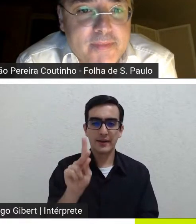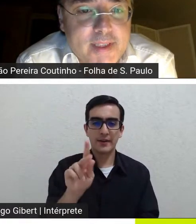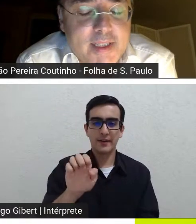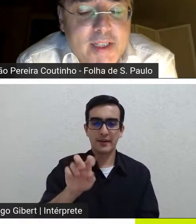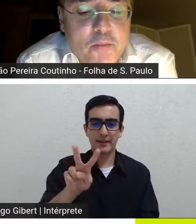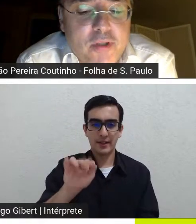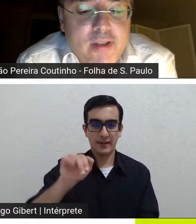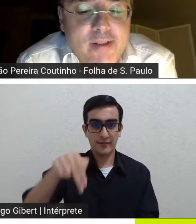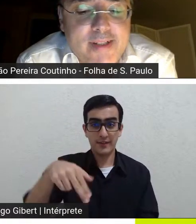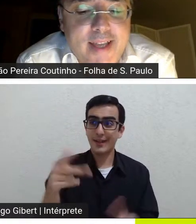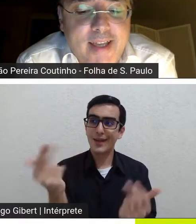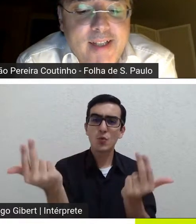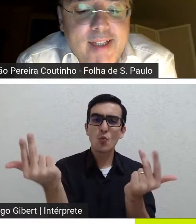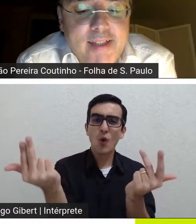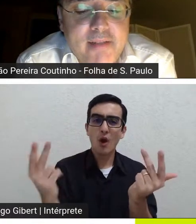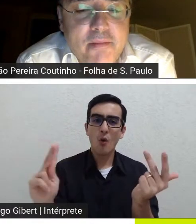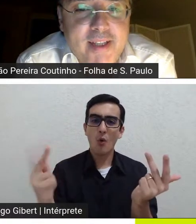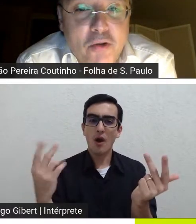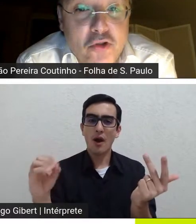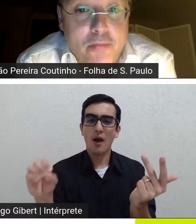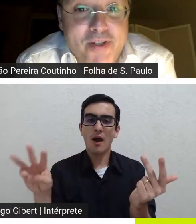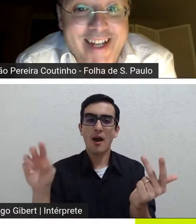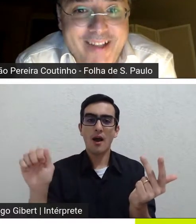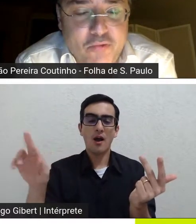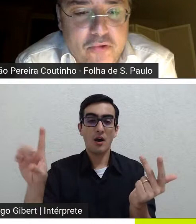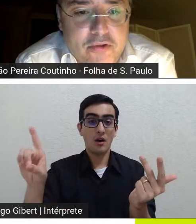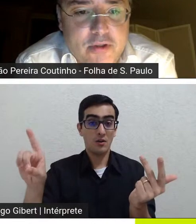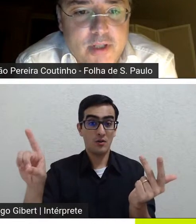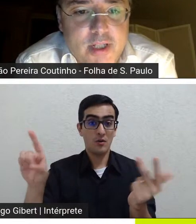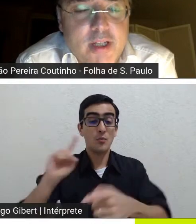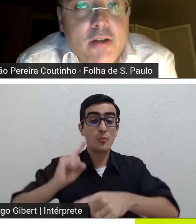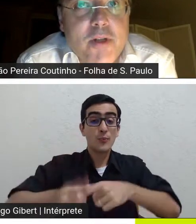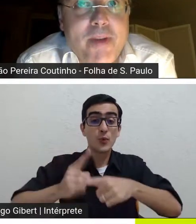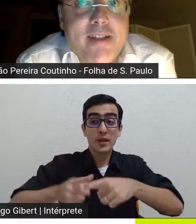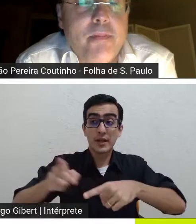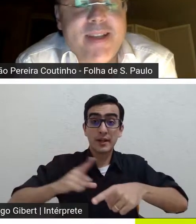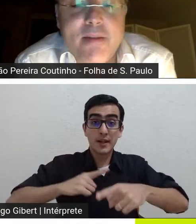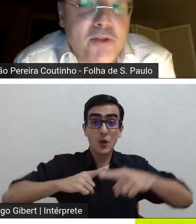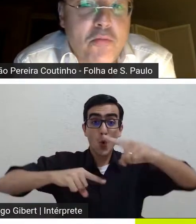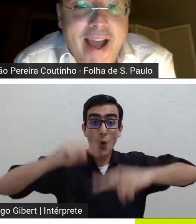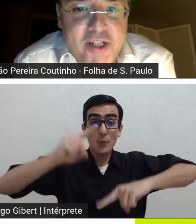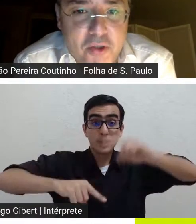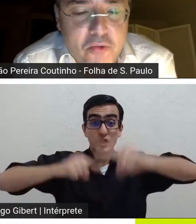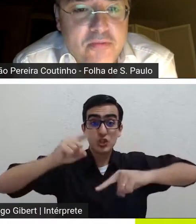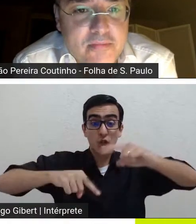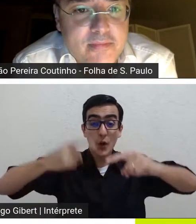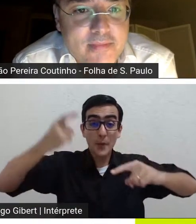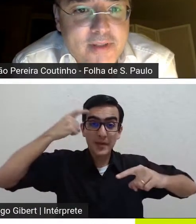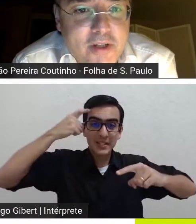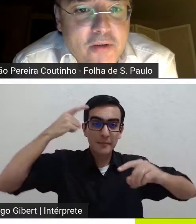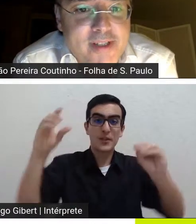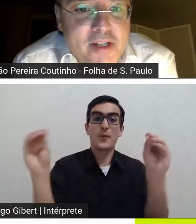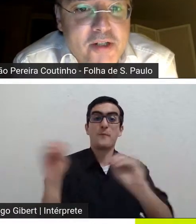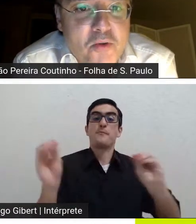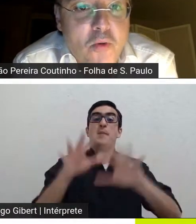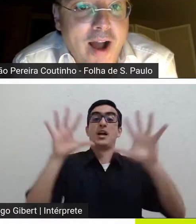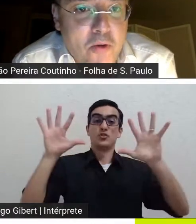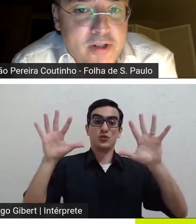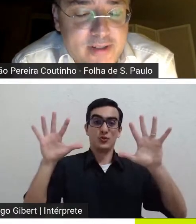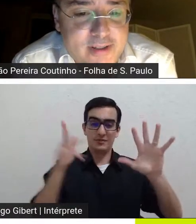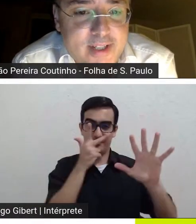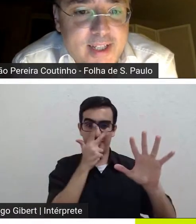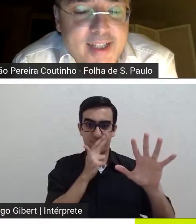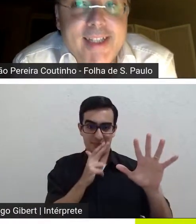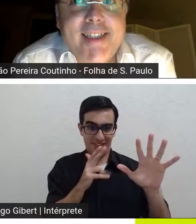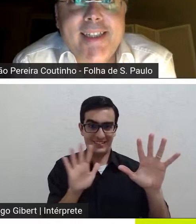porque eles têm relativamente aos objetos uma espécie de pensamento mágico ou seja o